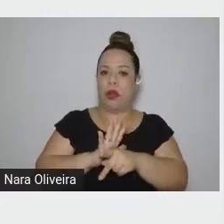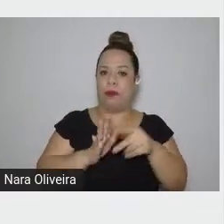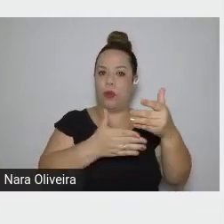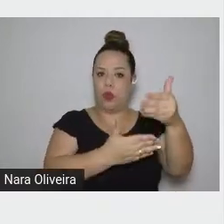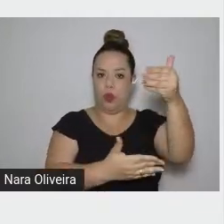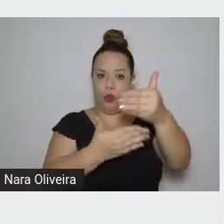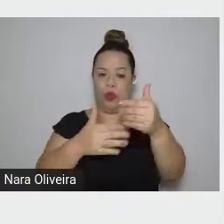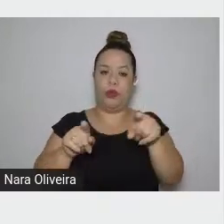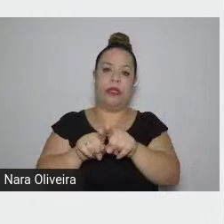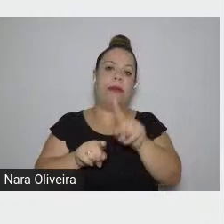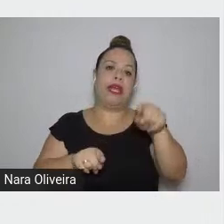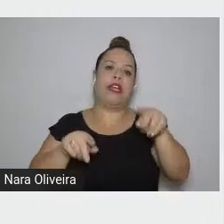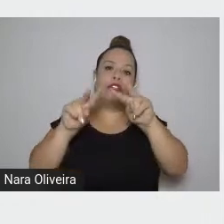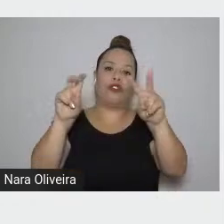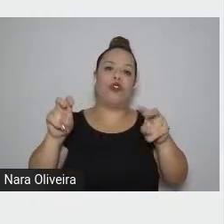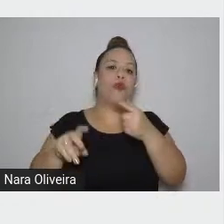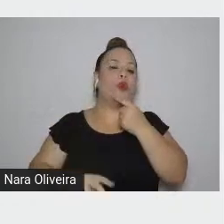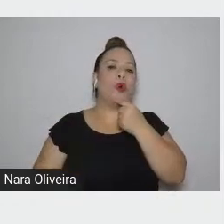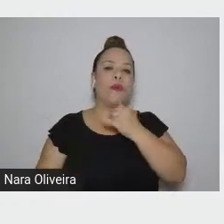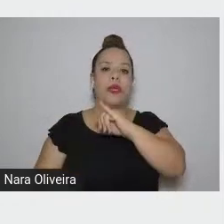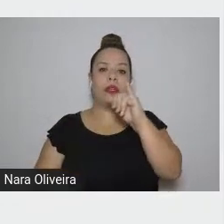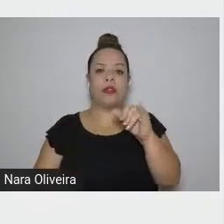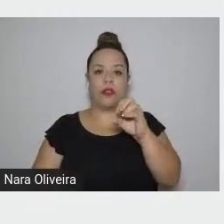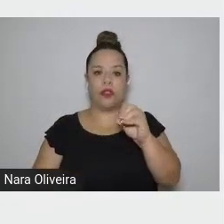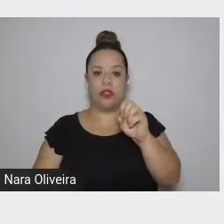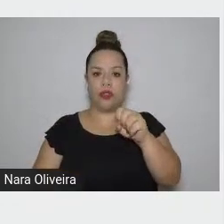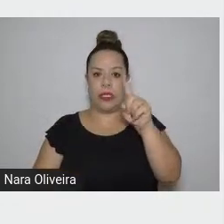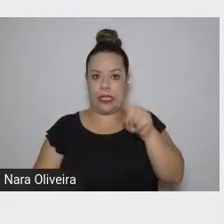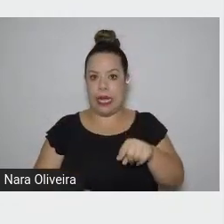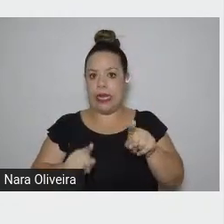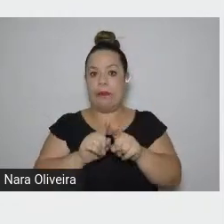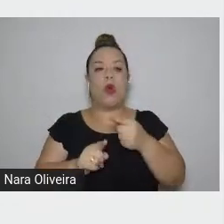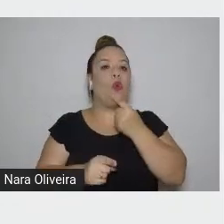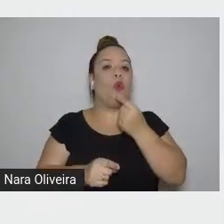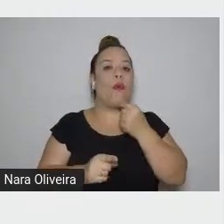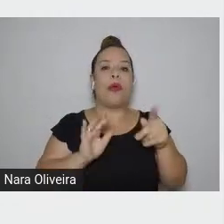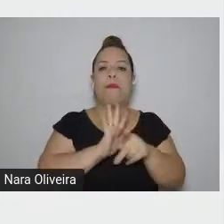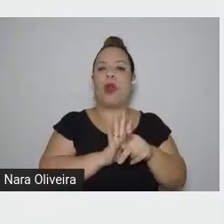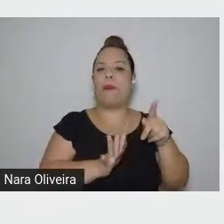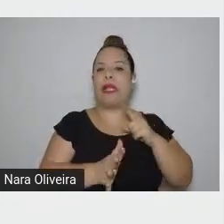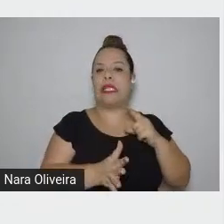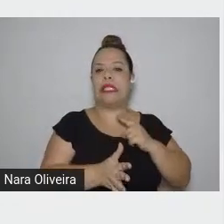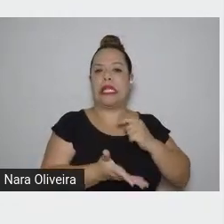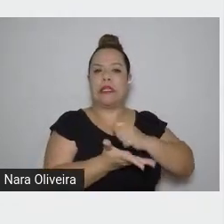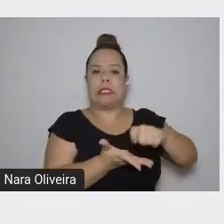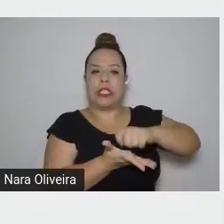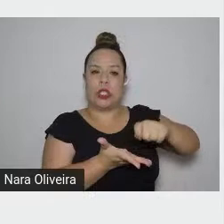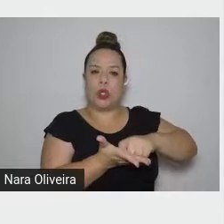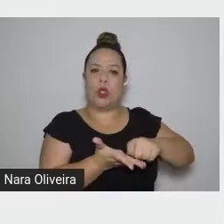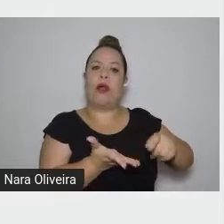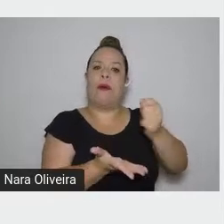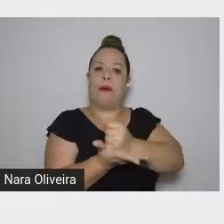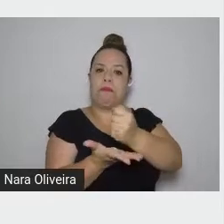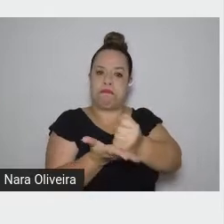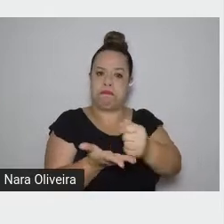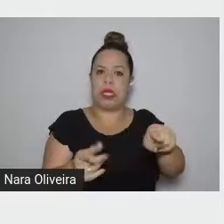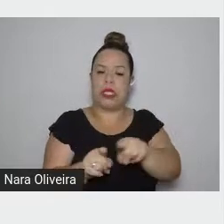um escriturário da Conservatória Geral, que seria o Registro Civil,